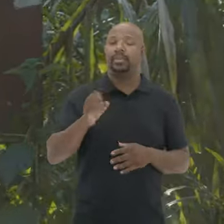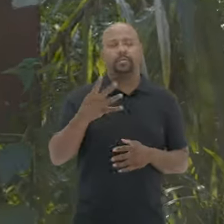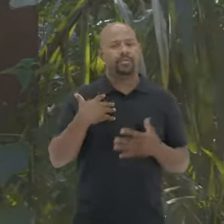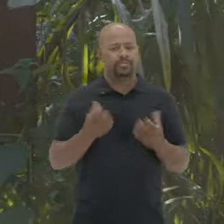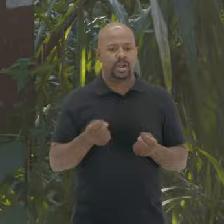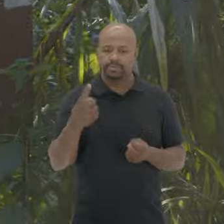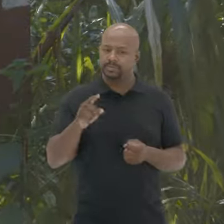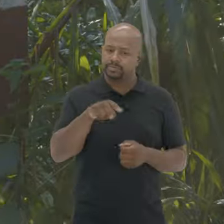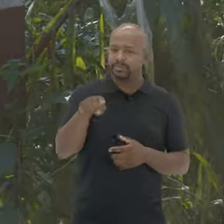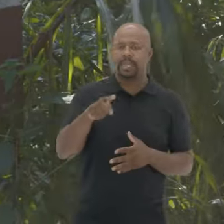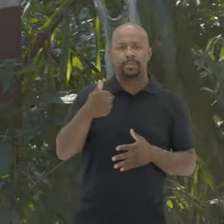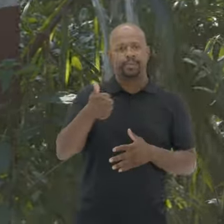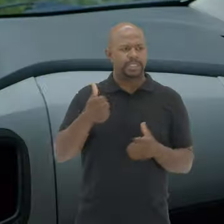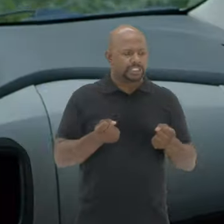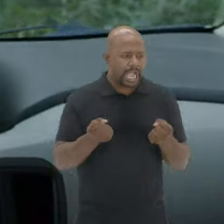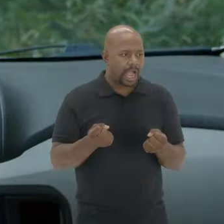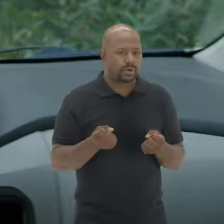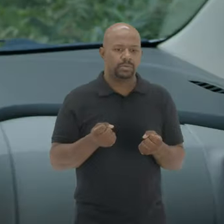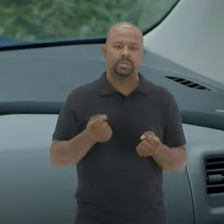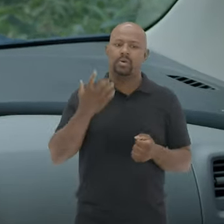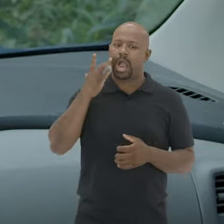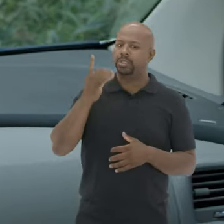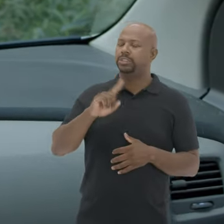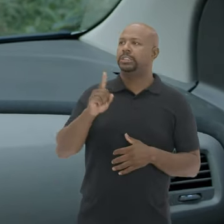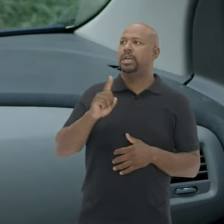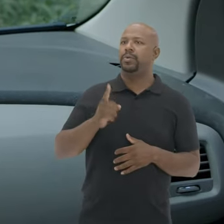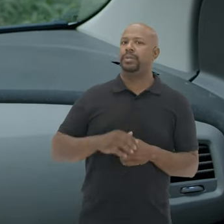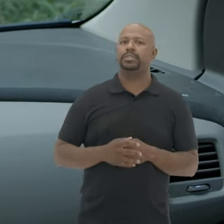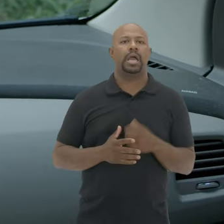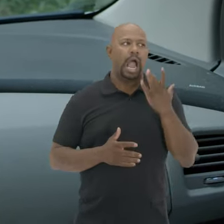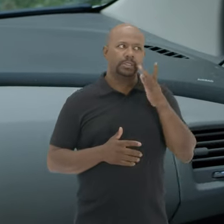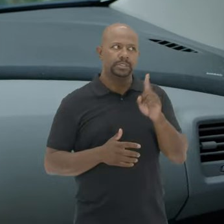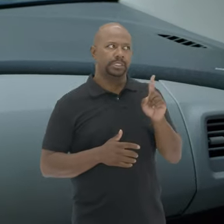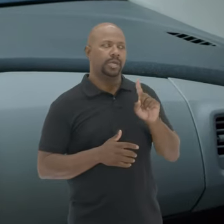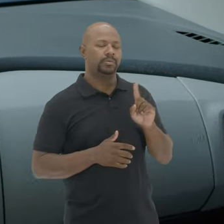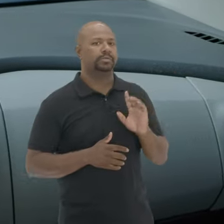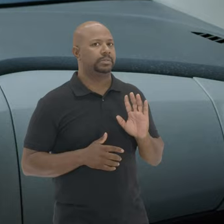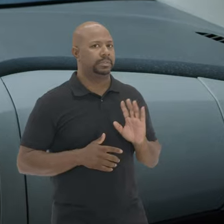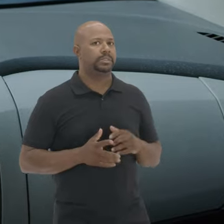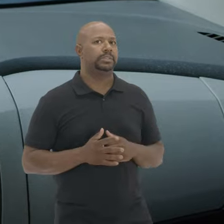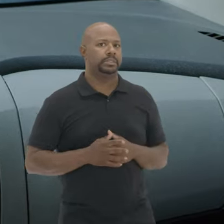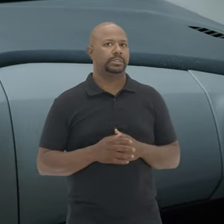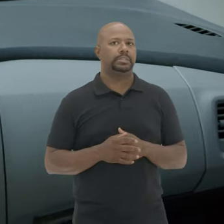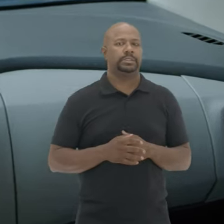Placa da Gruta do Índio Vamos, Betesão Descer a pirâmide Mais de carro? Eu acho que não, hein? Também acho que não